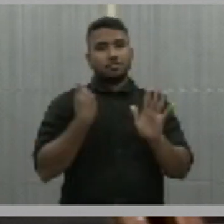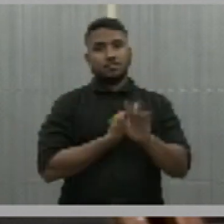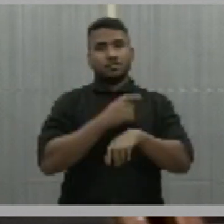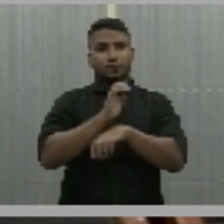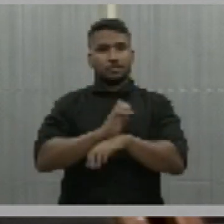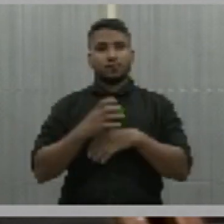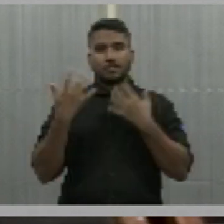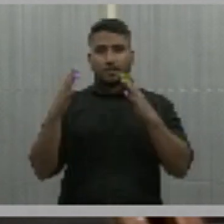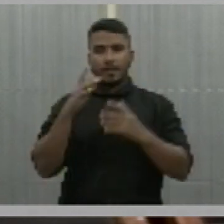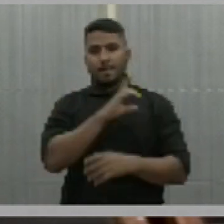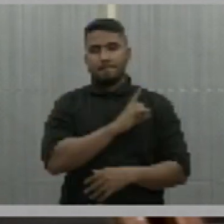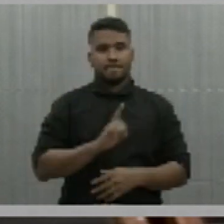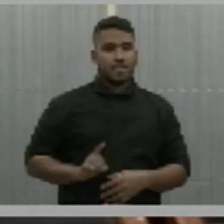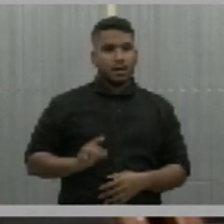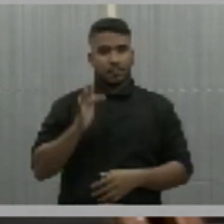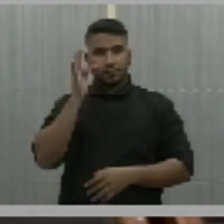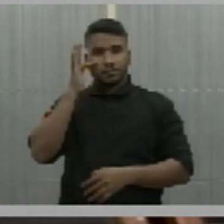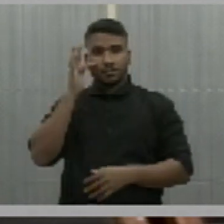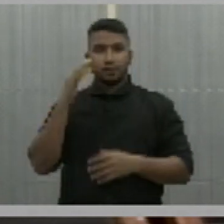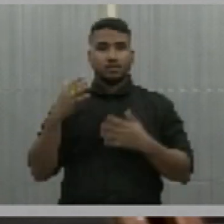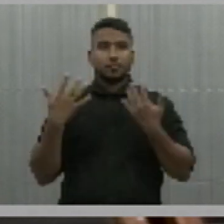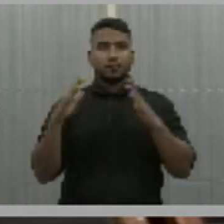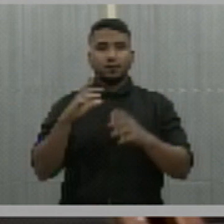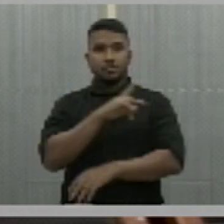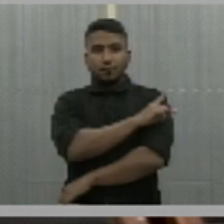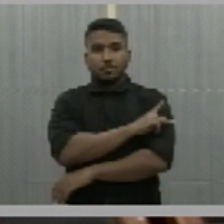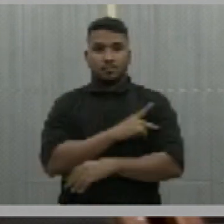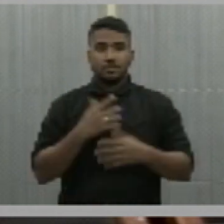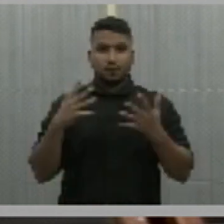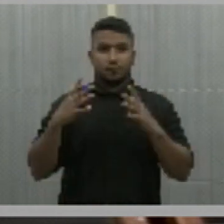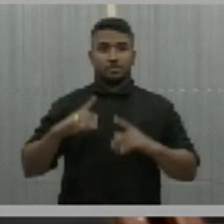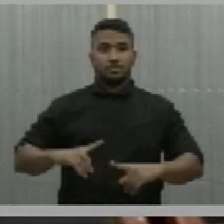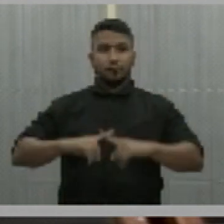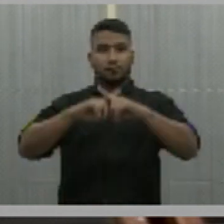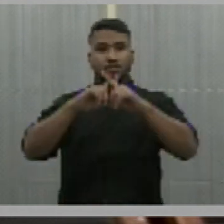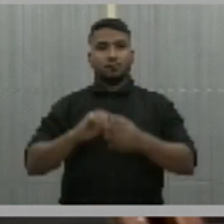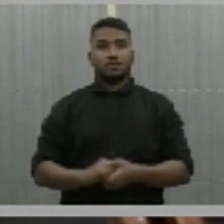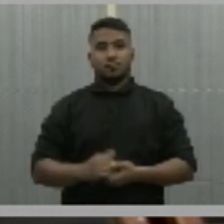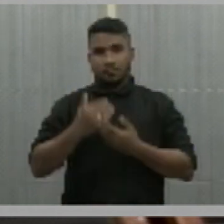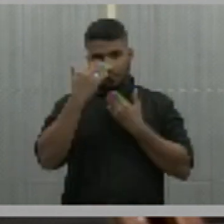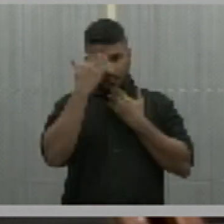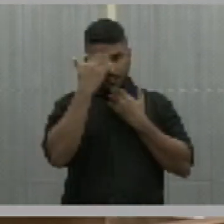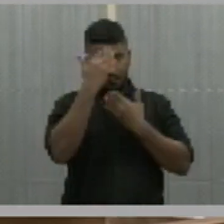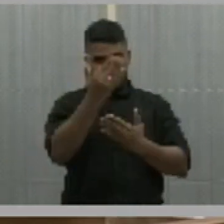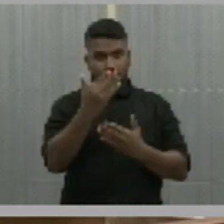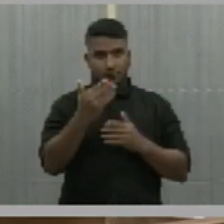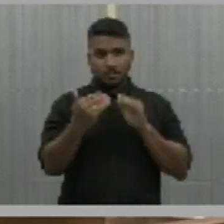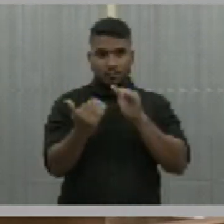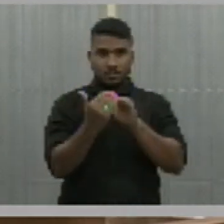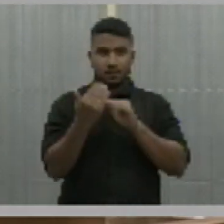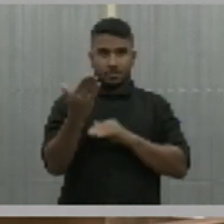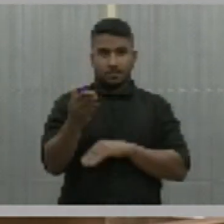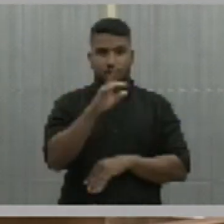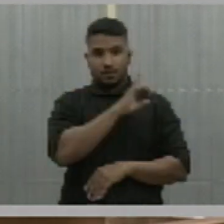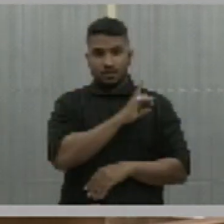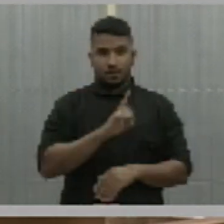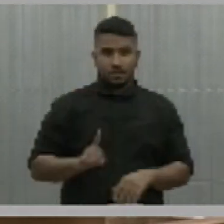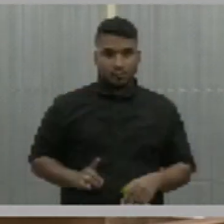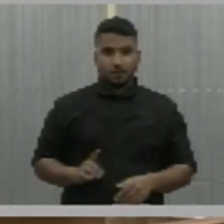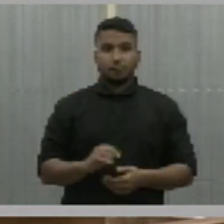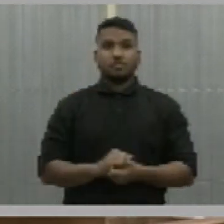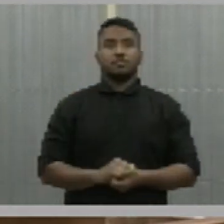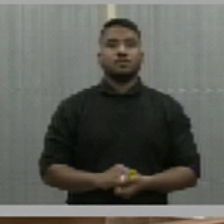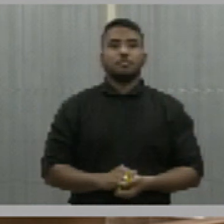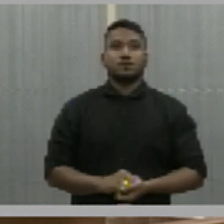Então, parabéns, deputado Fabio Louro, parabéns, Piauí, parabéns, Campo Maior. Agradeço, incorporo a parte de Vossa Excelência, nobre